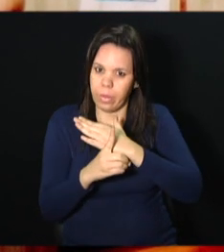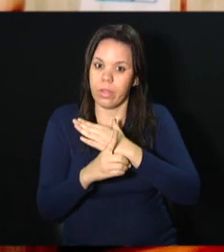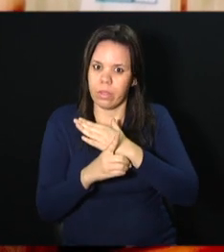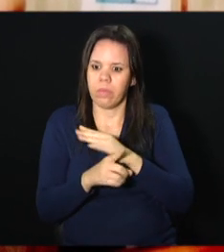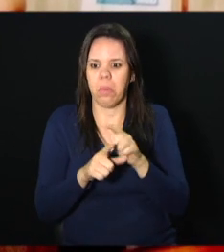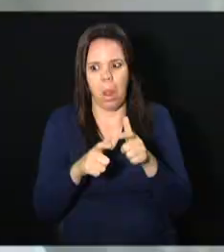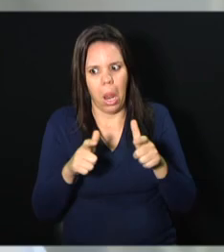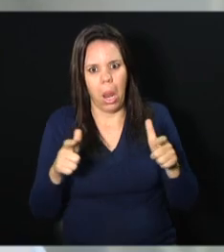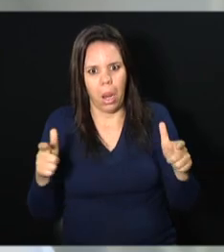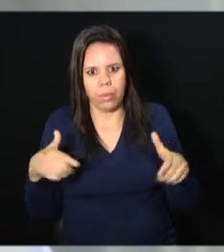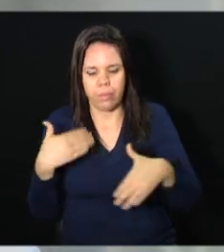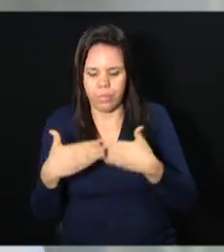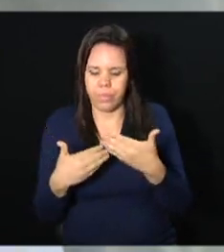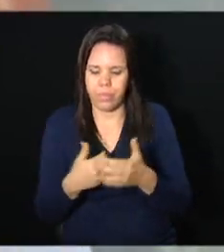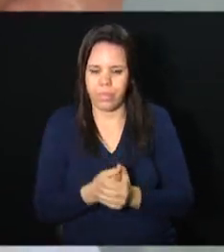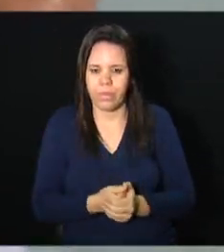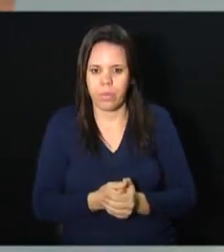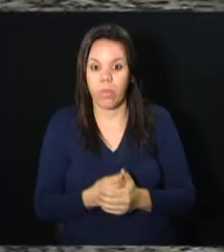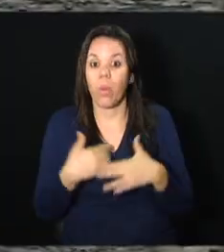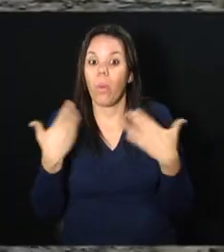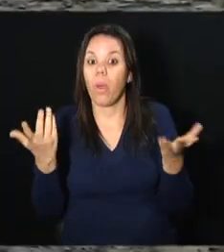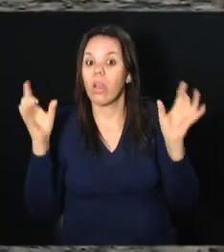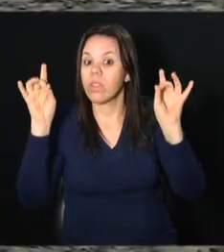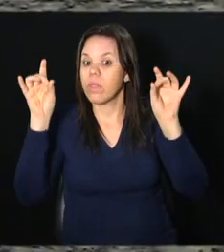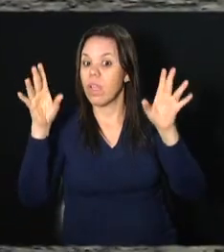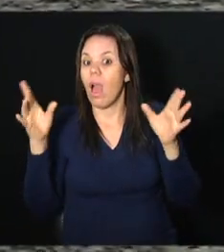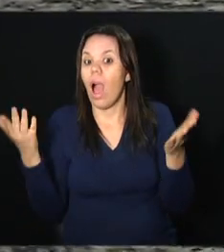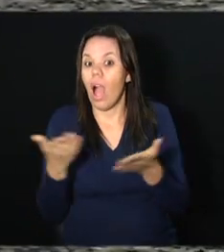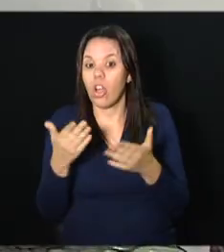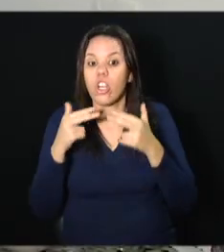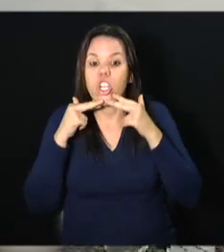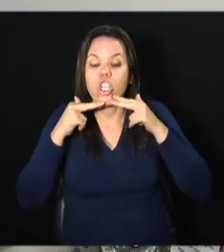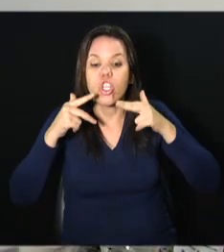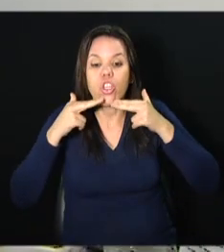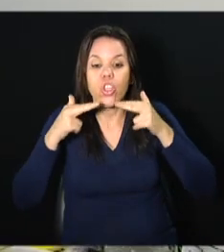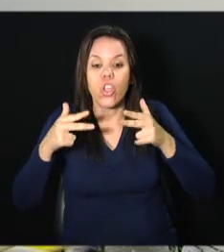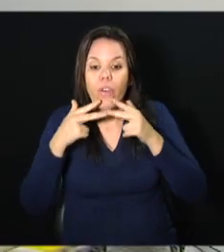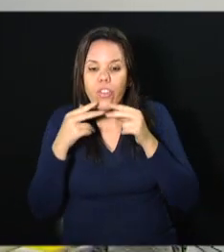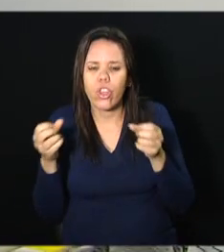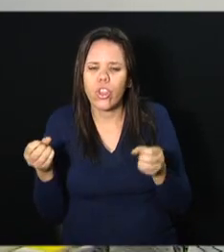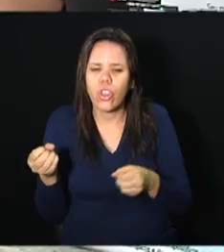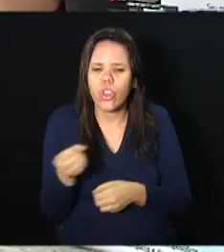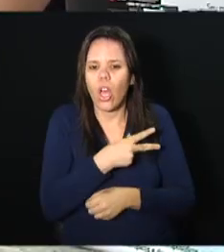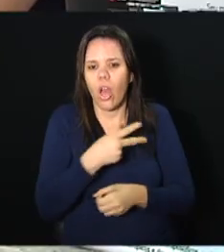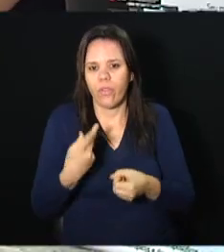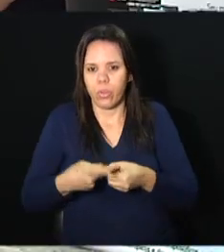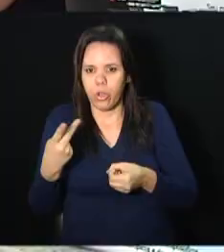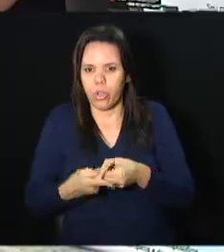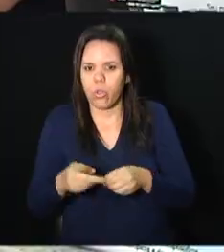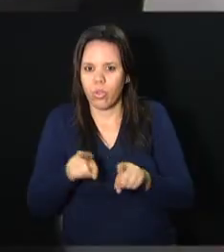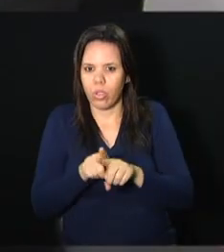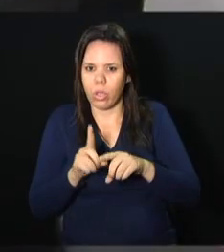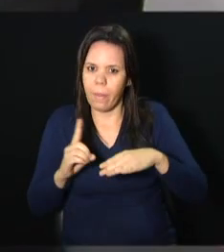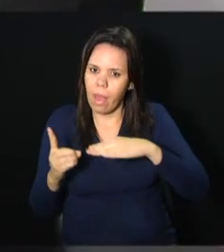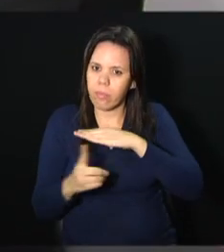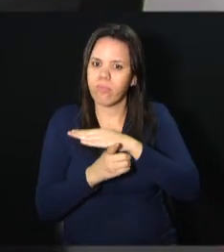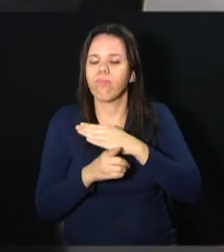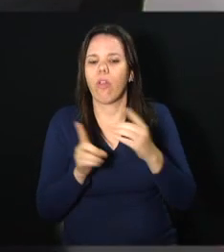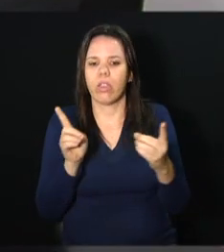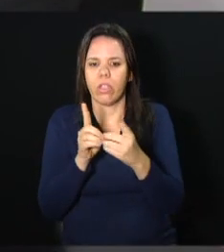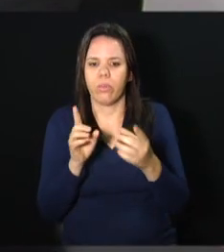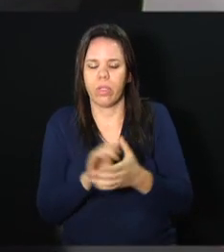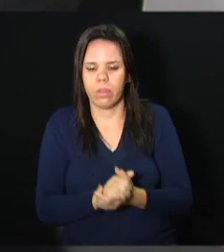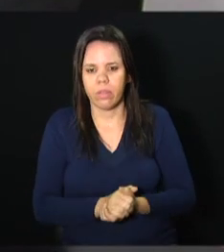gente foi caminhando. Um dos diferenciais é a inovação na criação de novos produtos e o atendimento. Eles não são